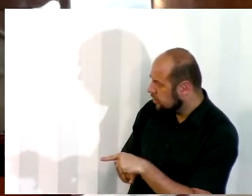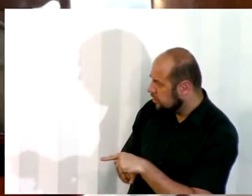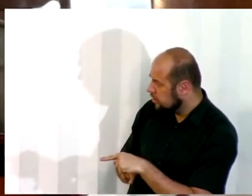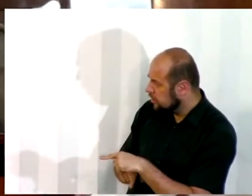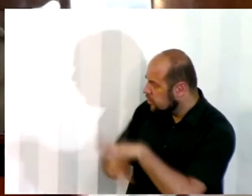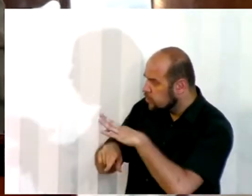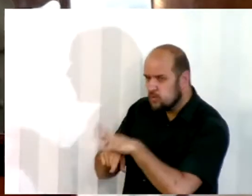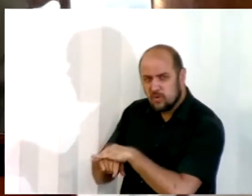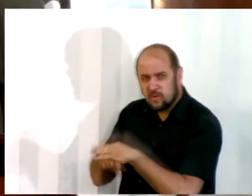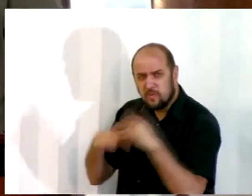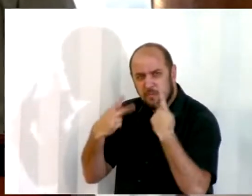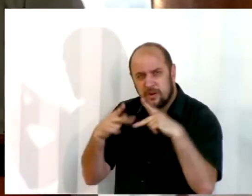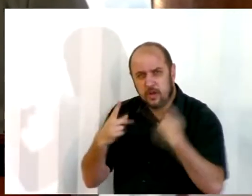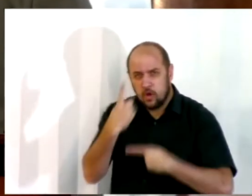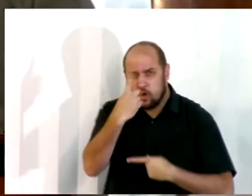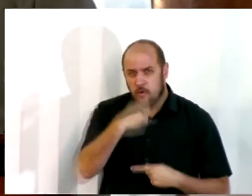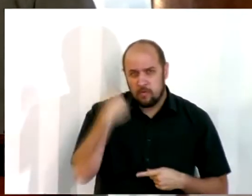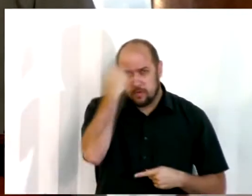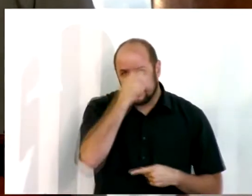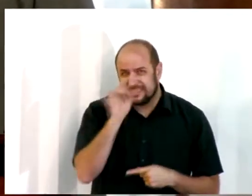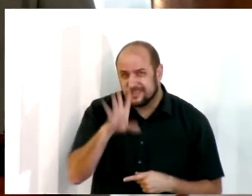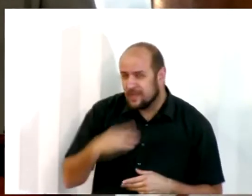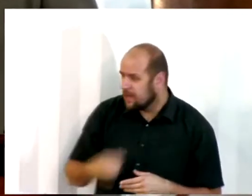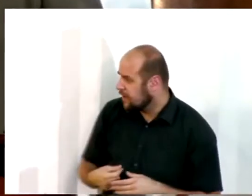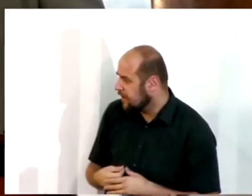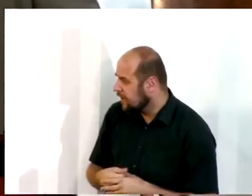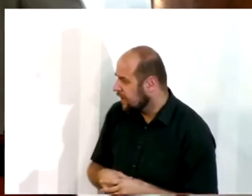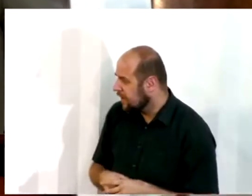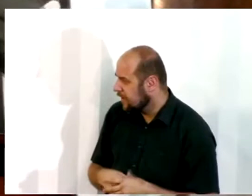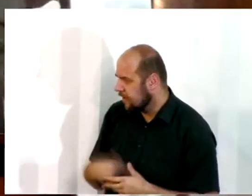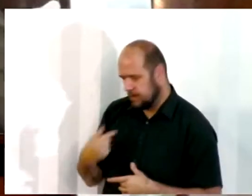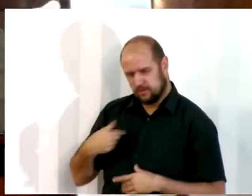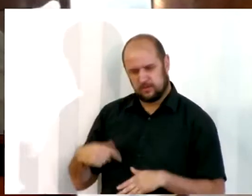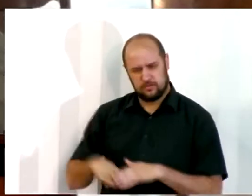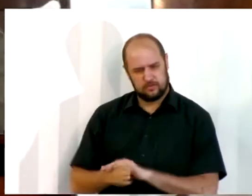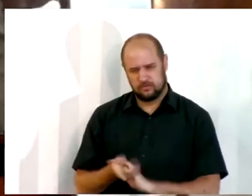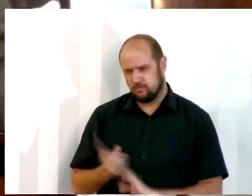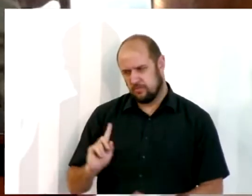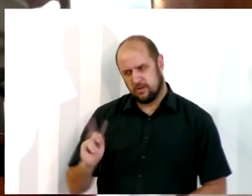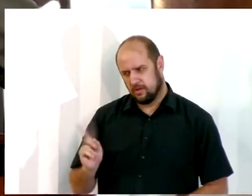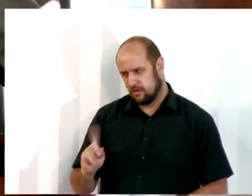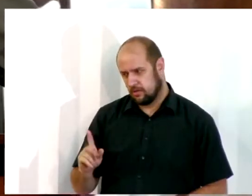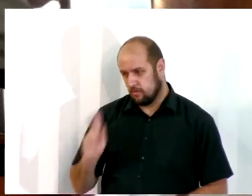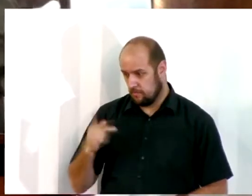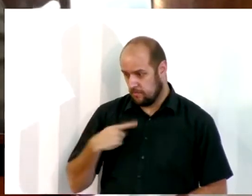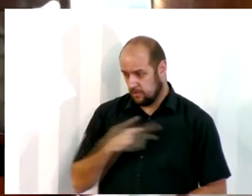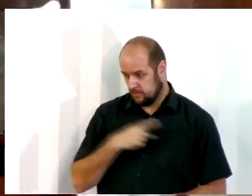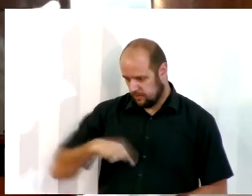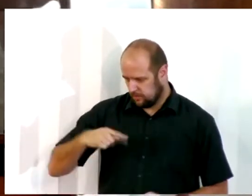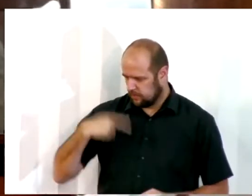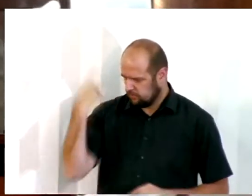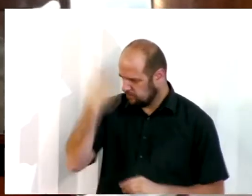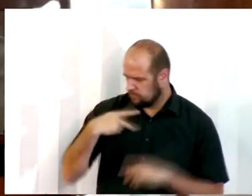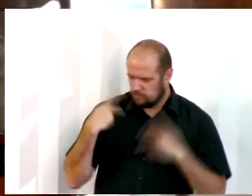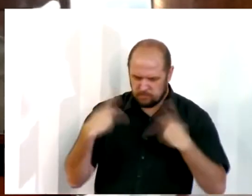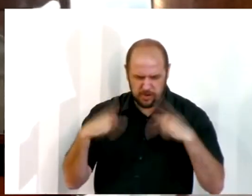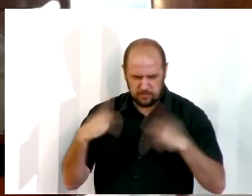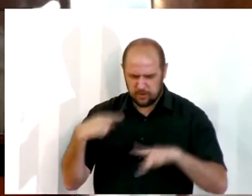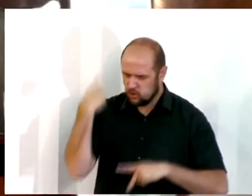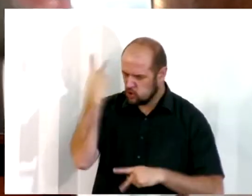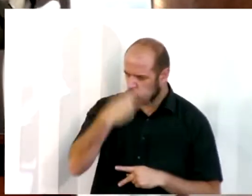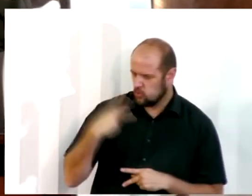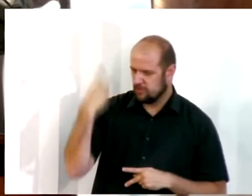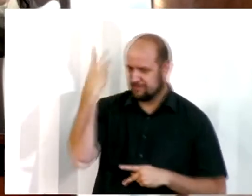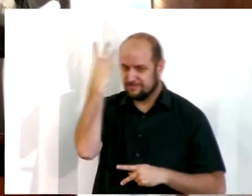O senhor pregou só uma hora. Nós aqui não estamos acostumados com isso, não. O pastor aqui prega duas horas, três horas.